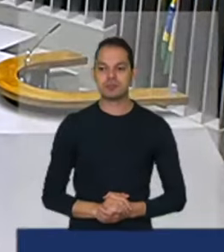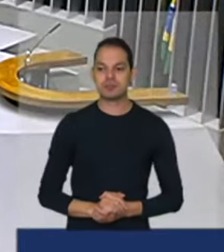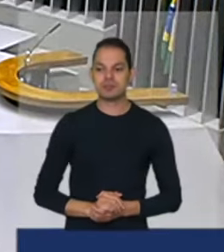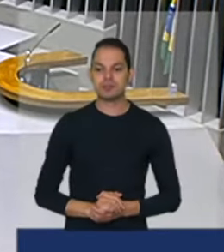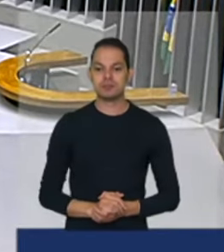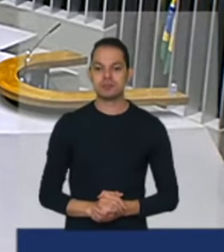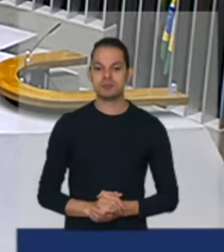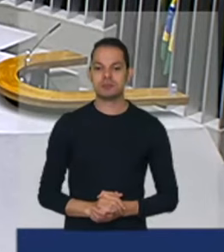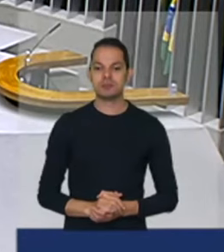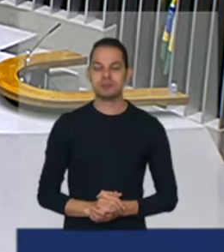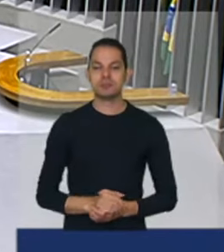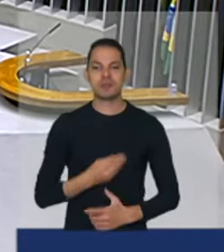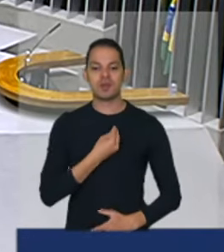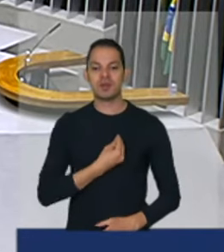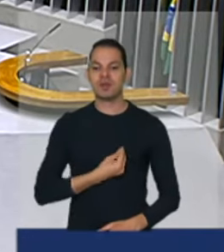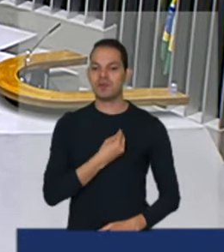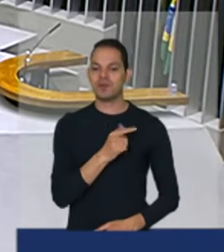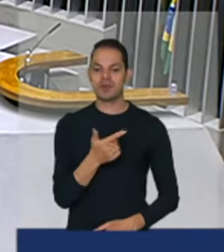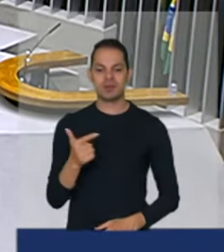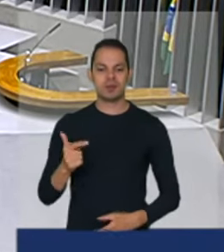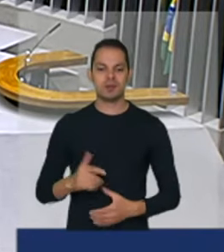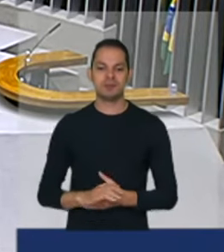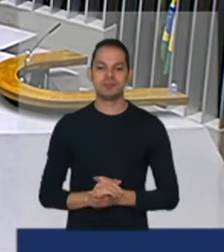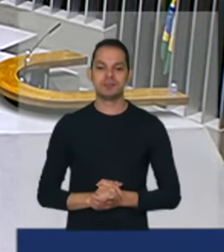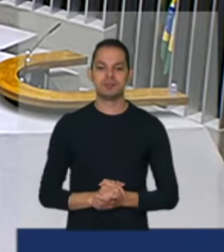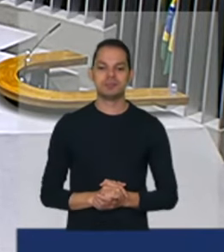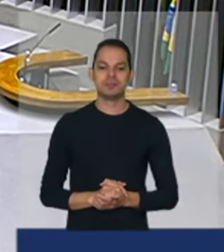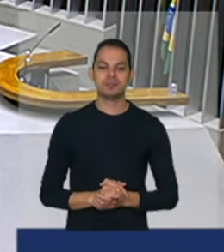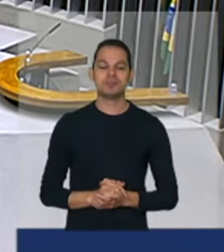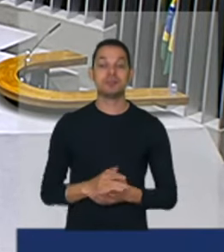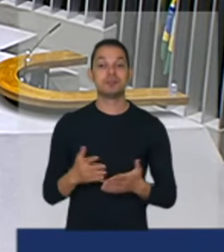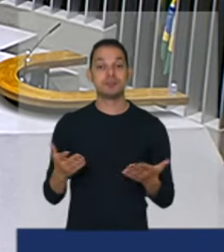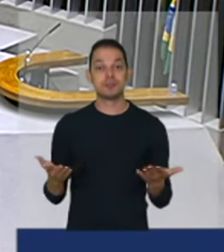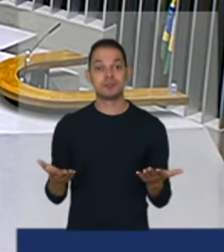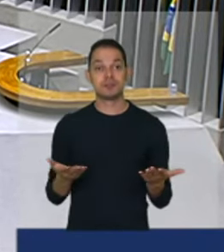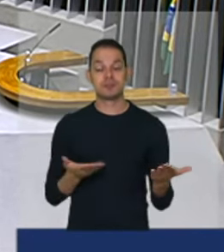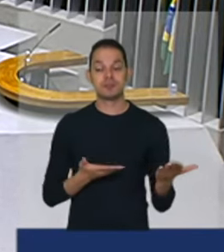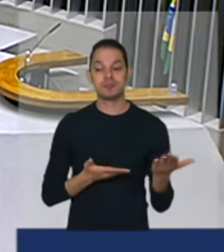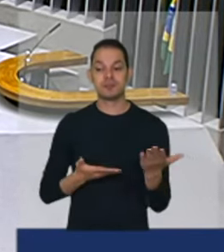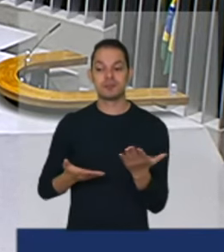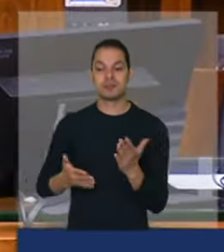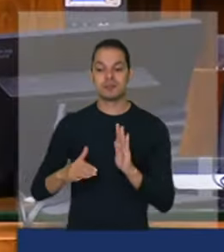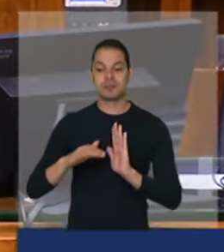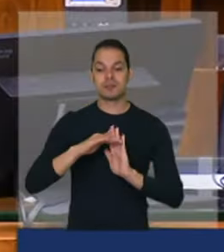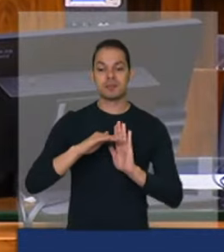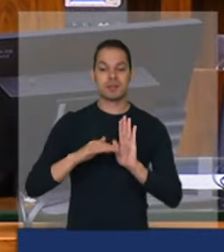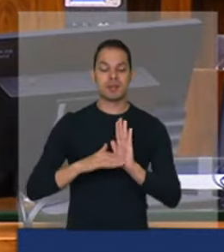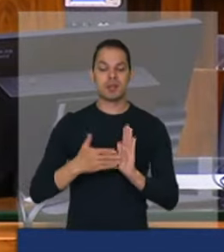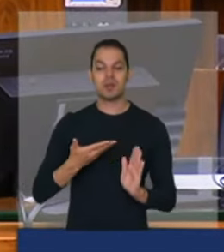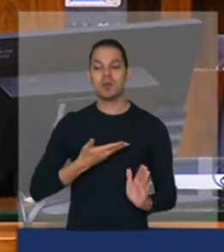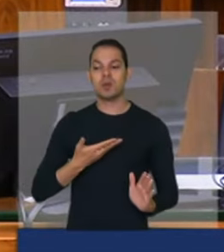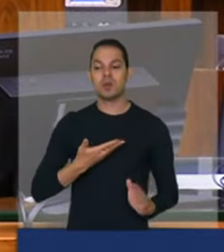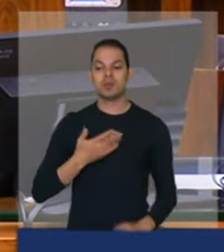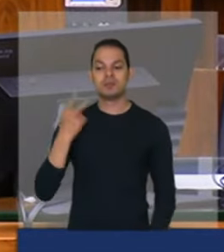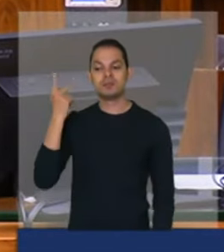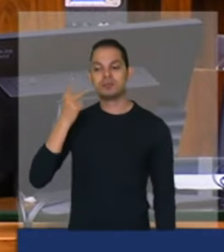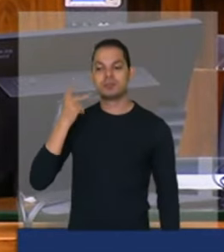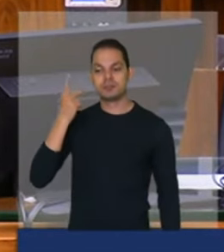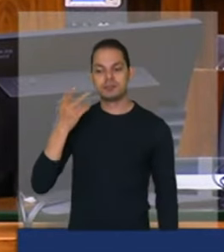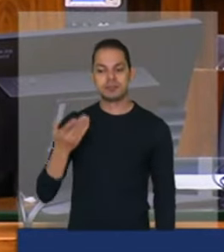não está na sala então vamos agora a lista dos colegas parlamentares